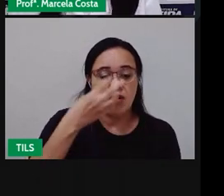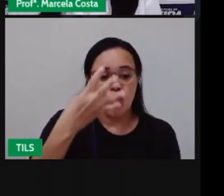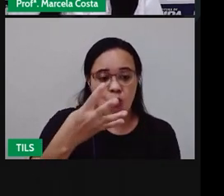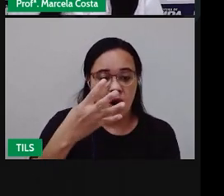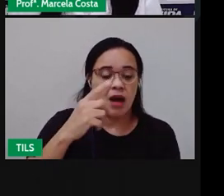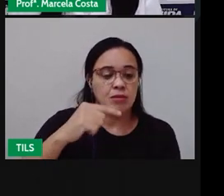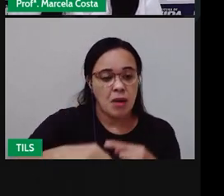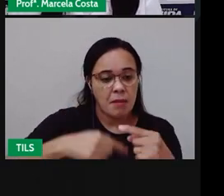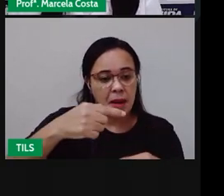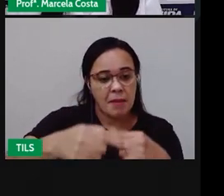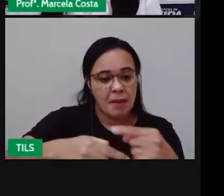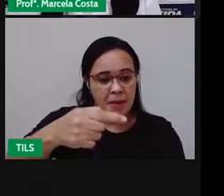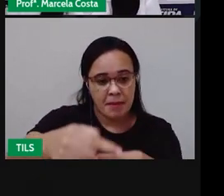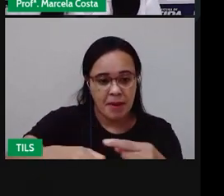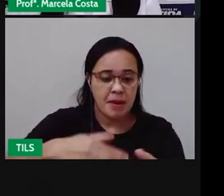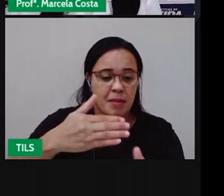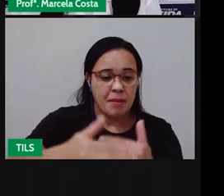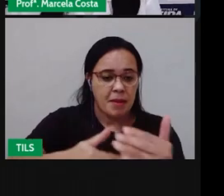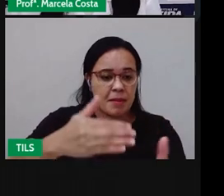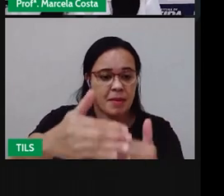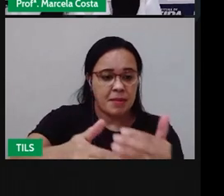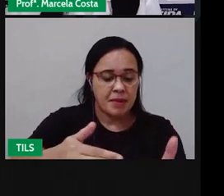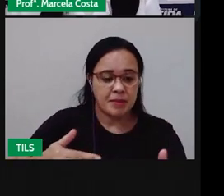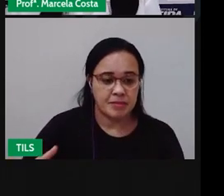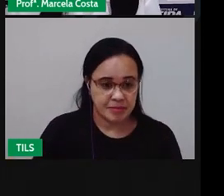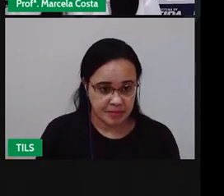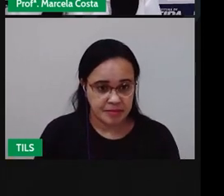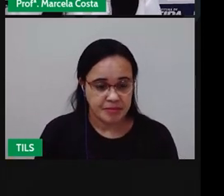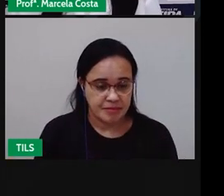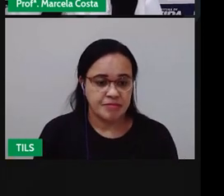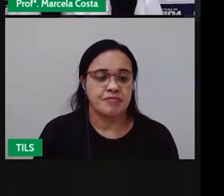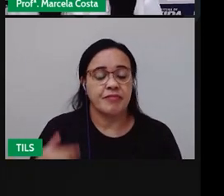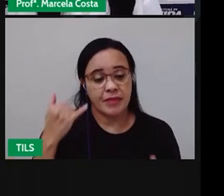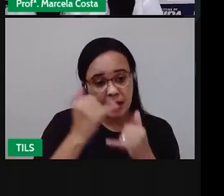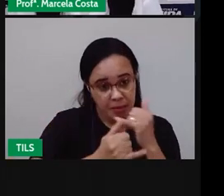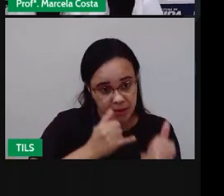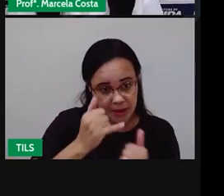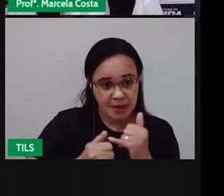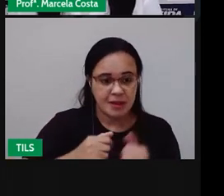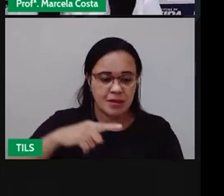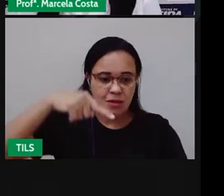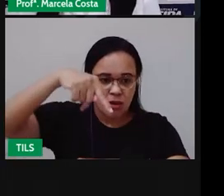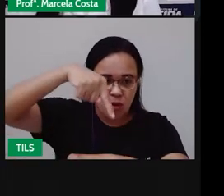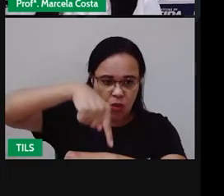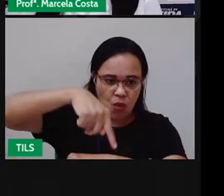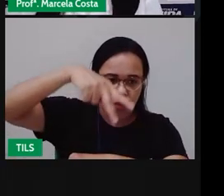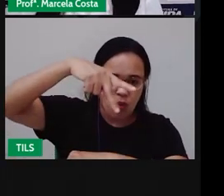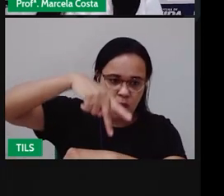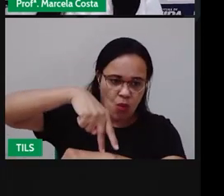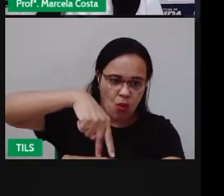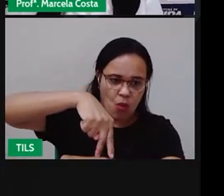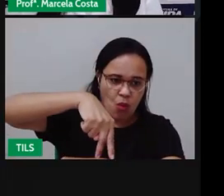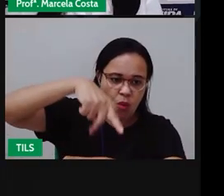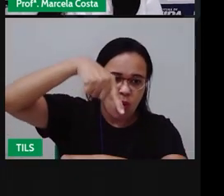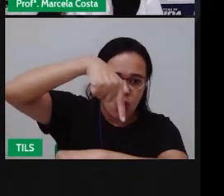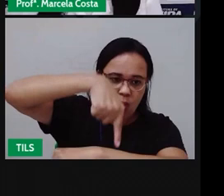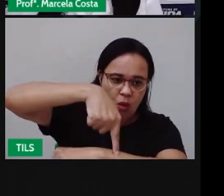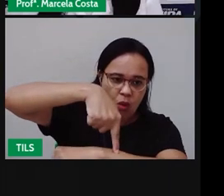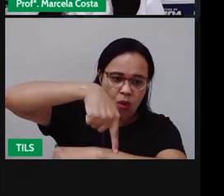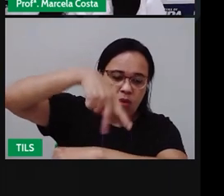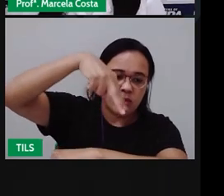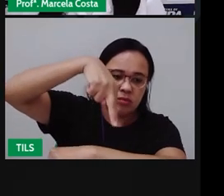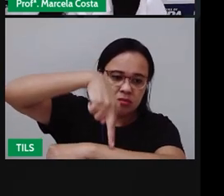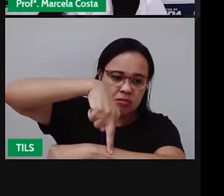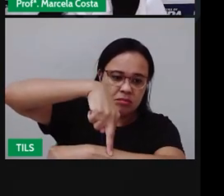Depois você vai Continuar O jogo da amarelinha A brincadeira Da amarelinha Nessa sequência Primeiro Um pé